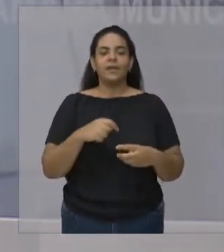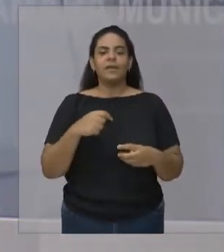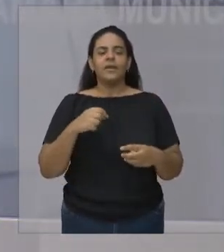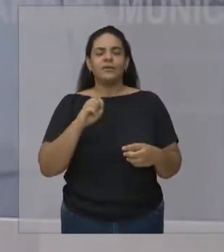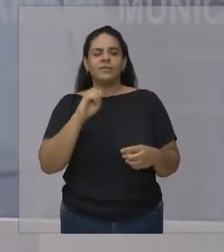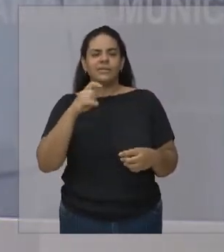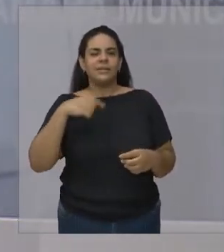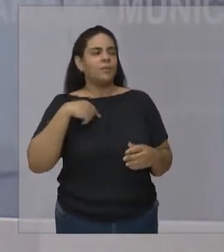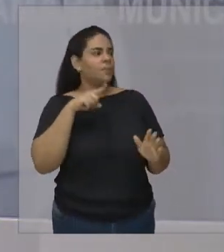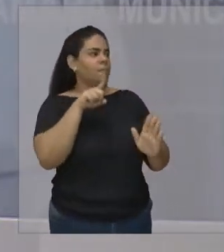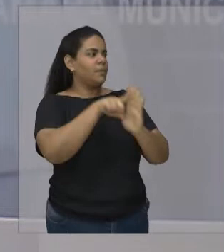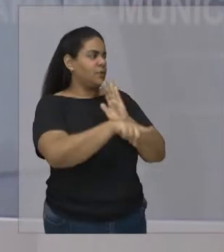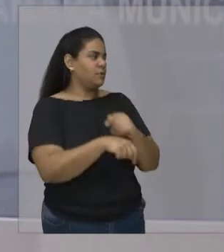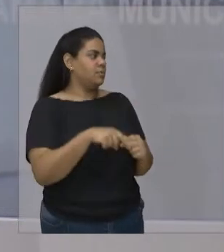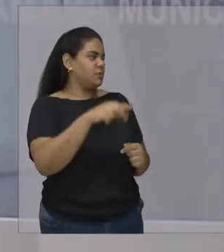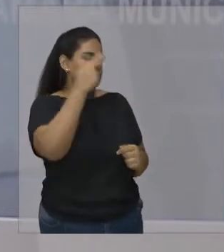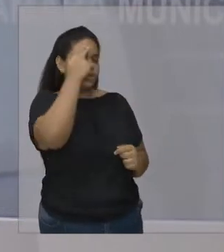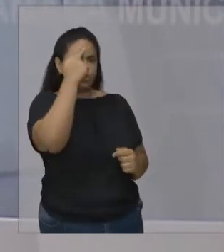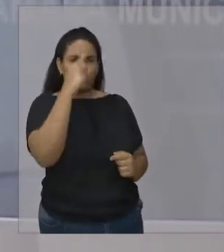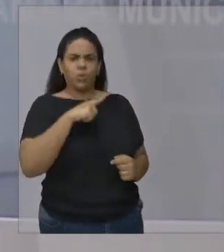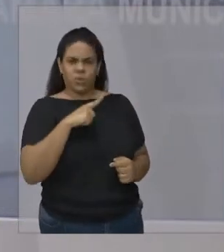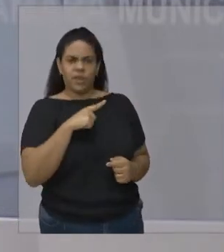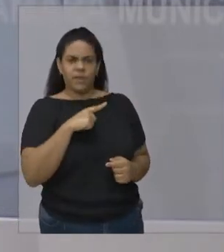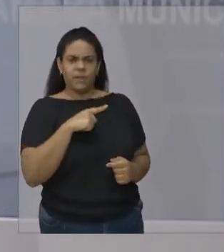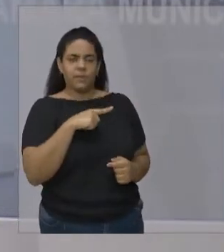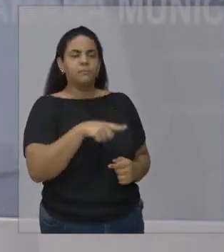Você tem sonho? Eles vão falar para mim que tem